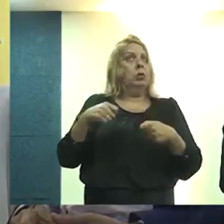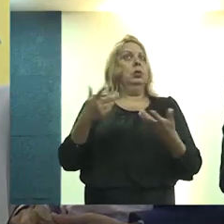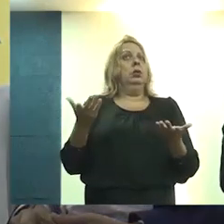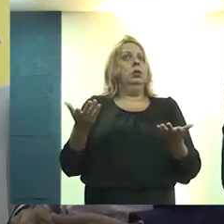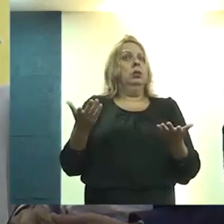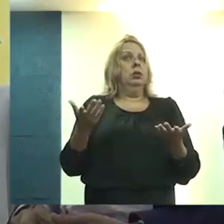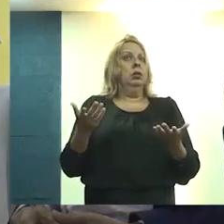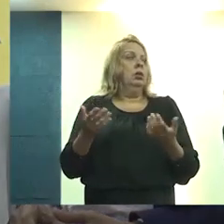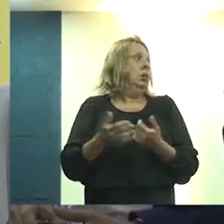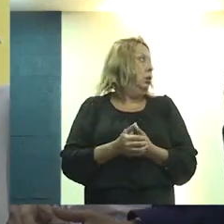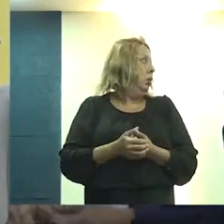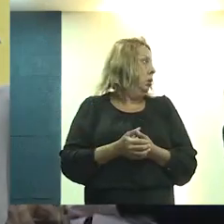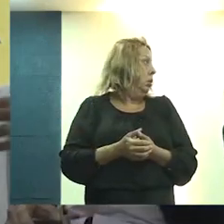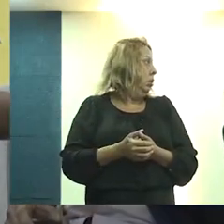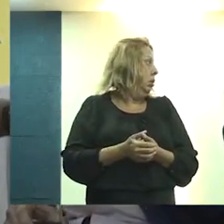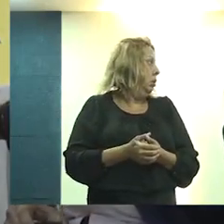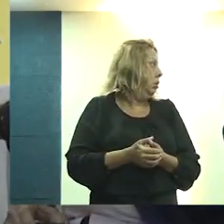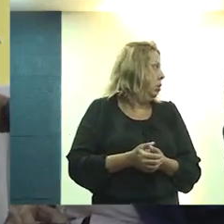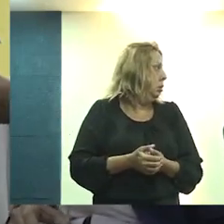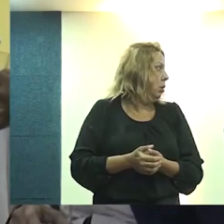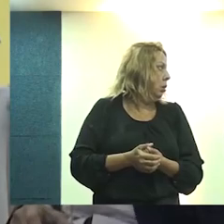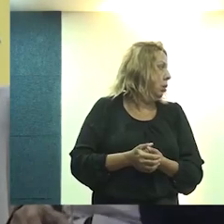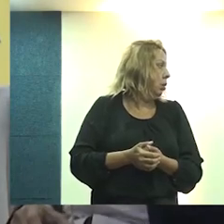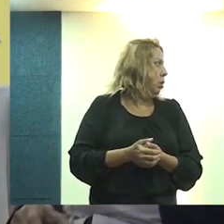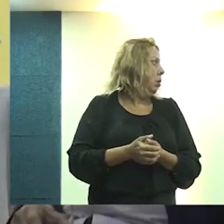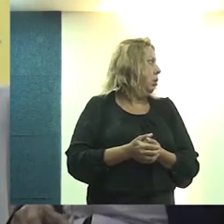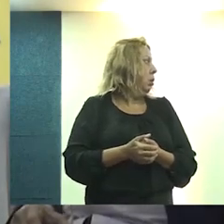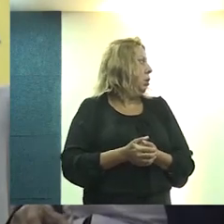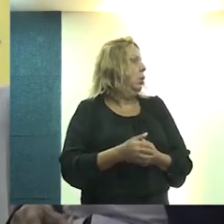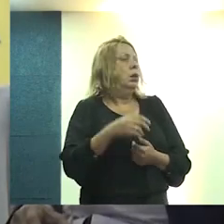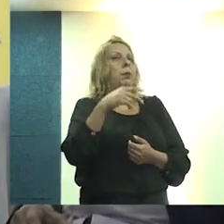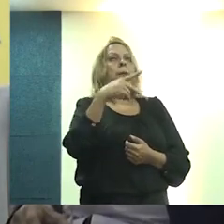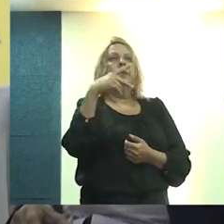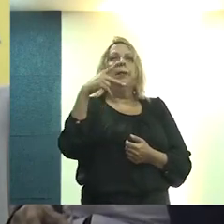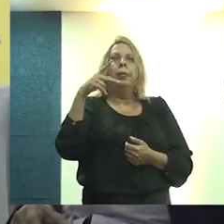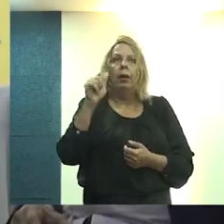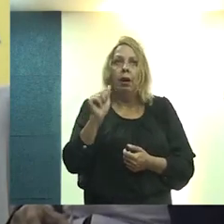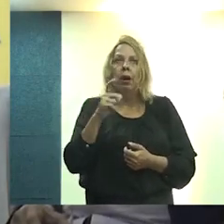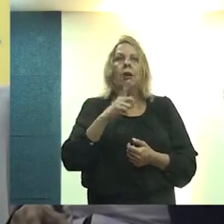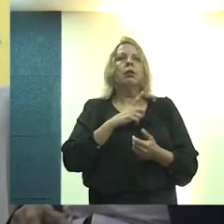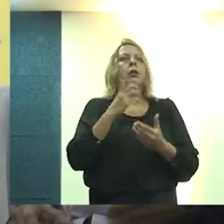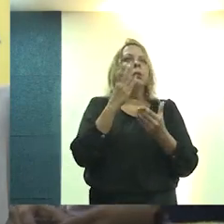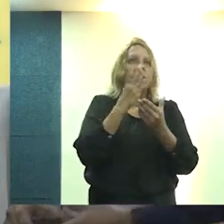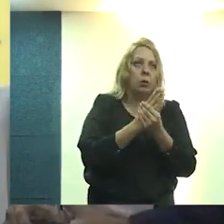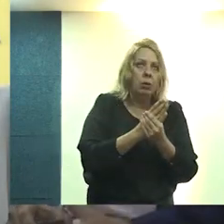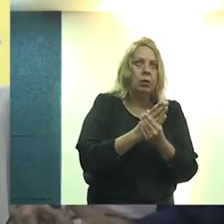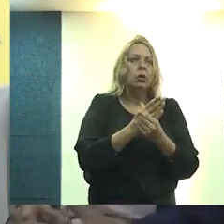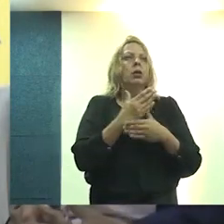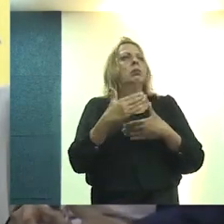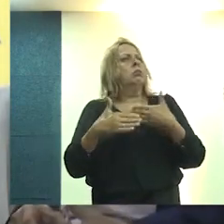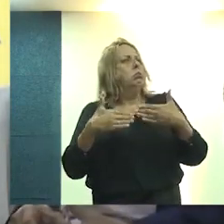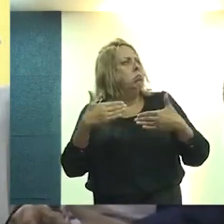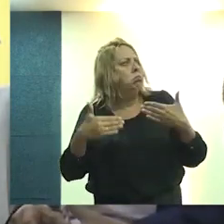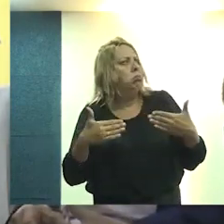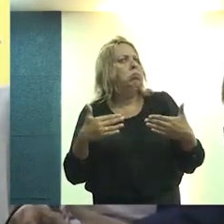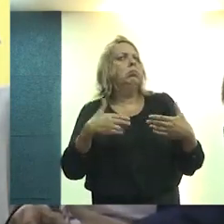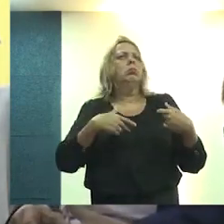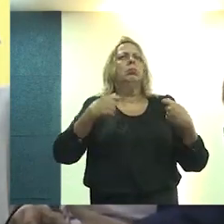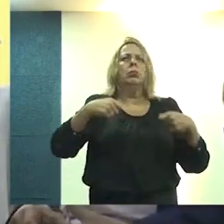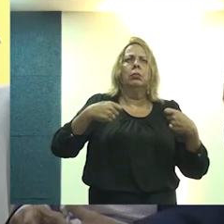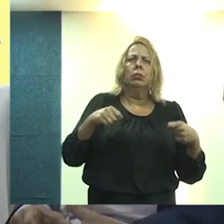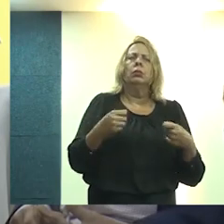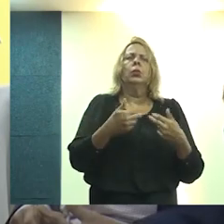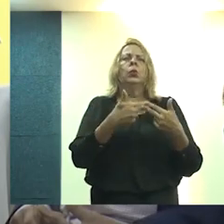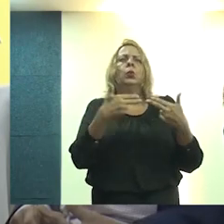ministro, se ele estivesse aqui, a gente já ia fazer. Tudo bem que tem PPA, que tem processo, que vamos, que vamos, que